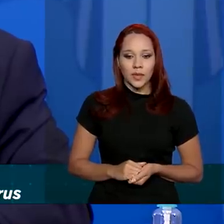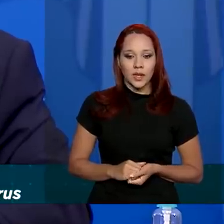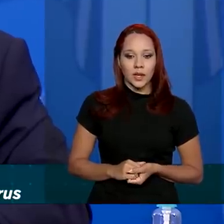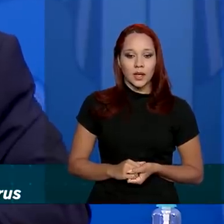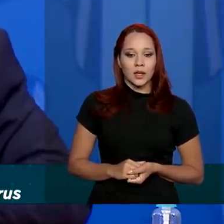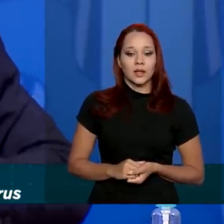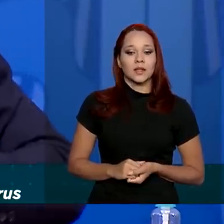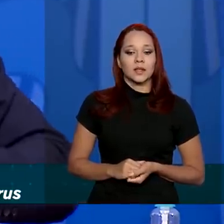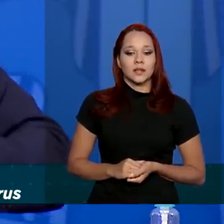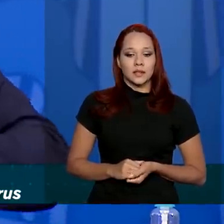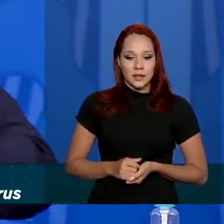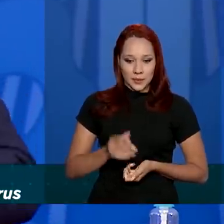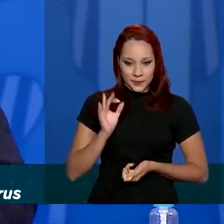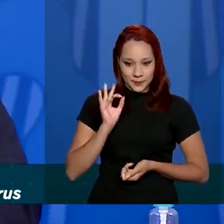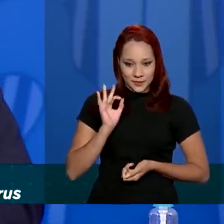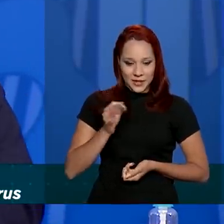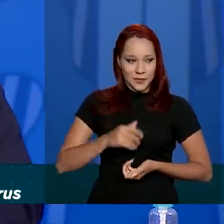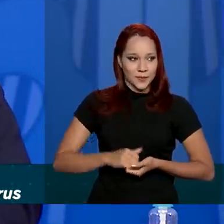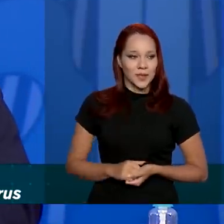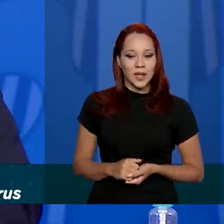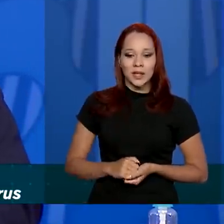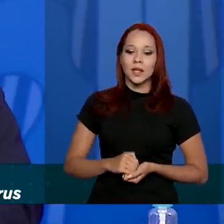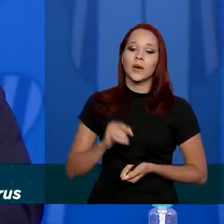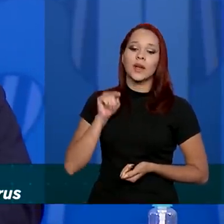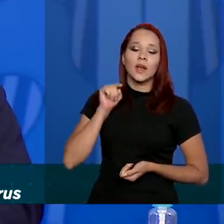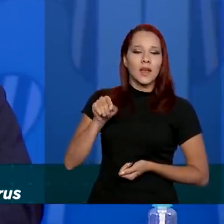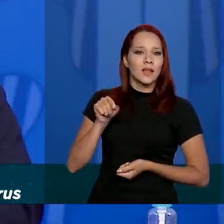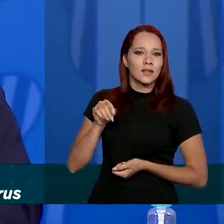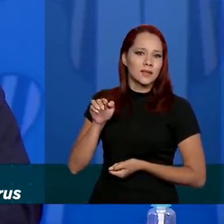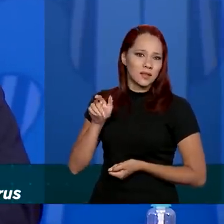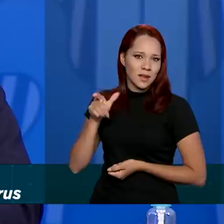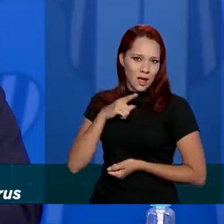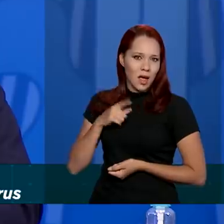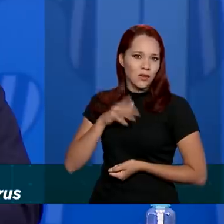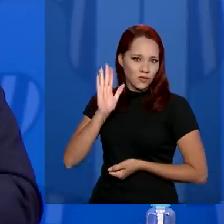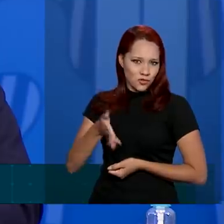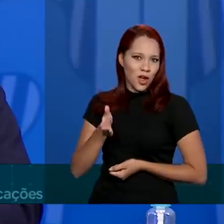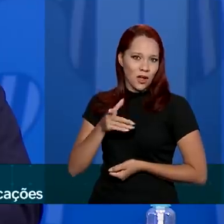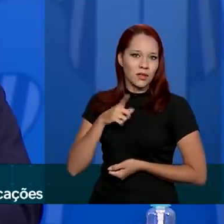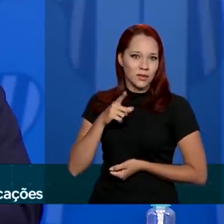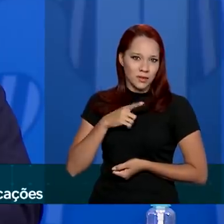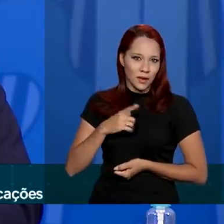como. Ok. Esse é um equipamento que já existe,